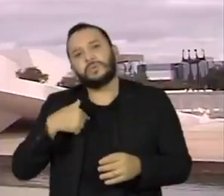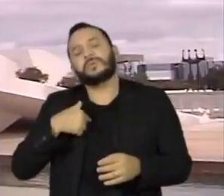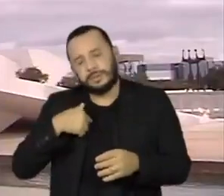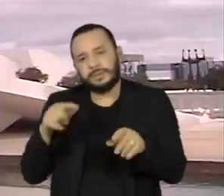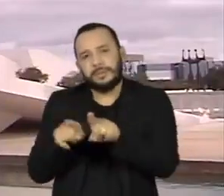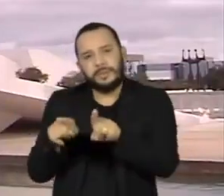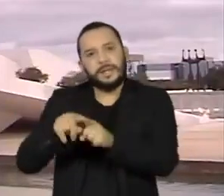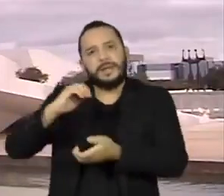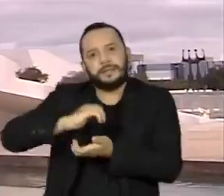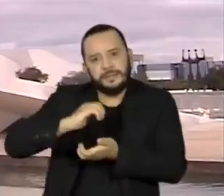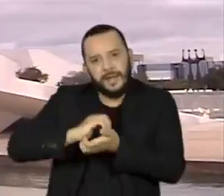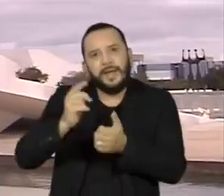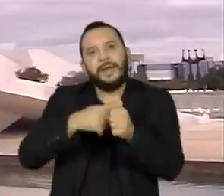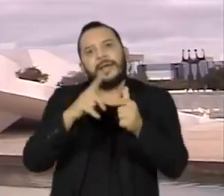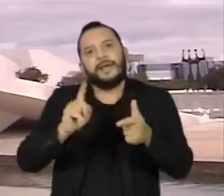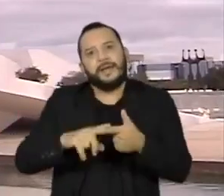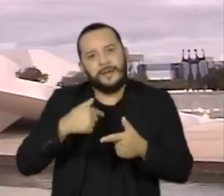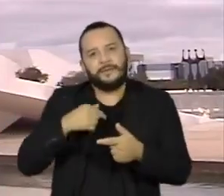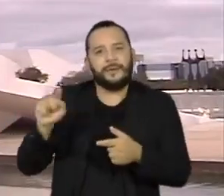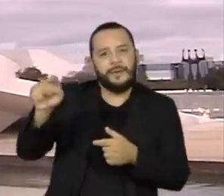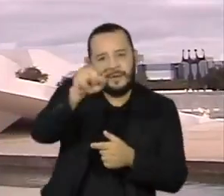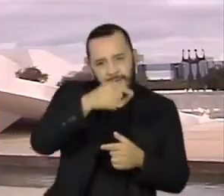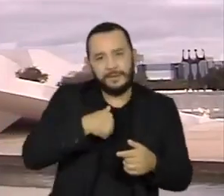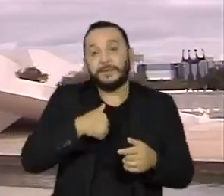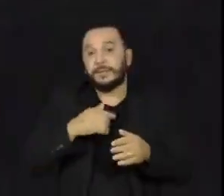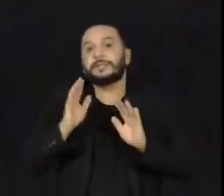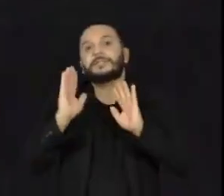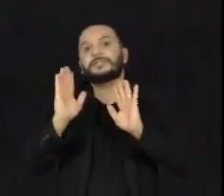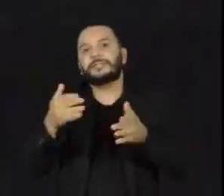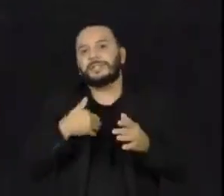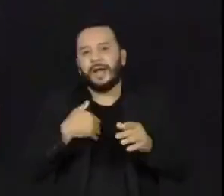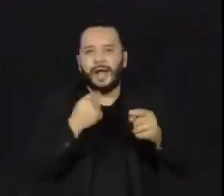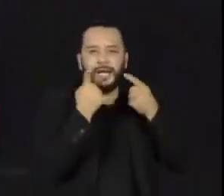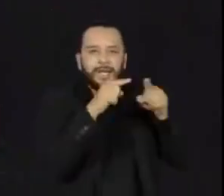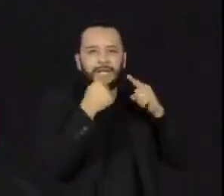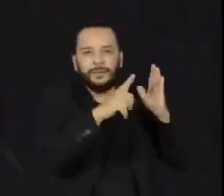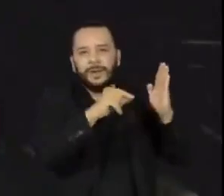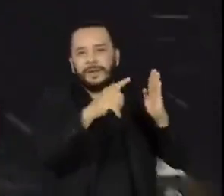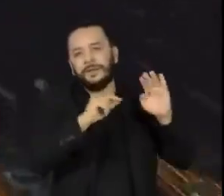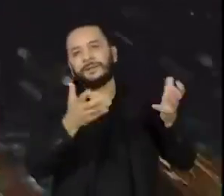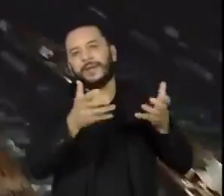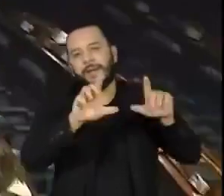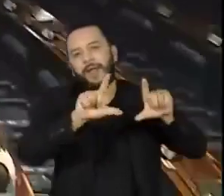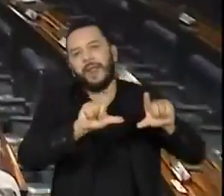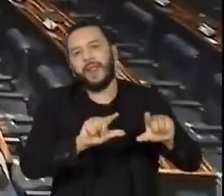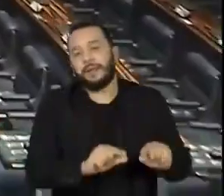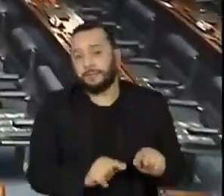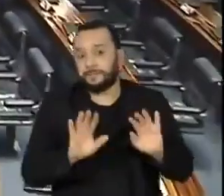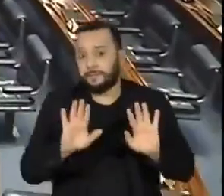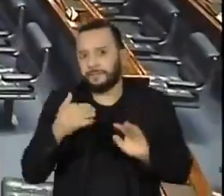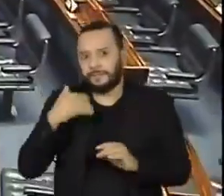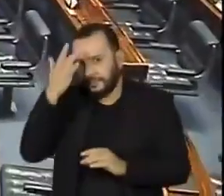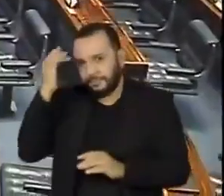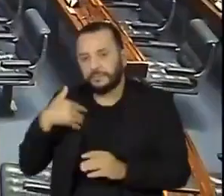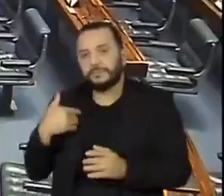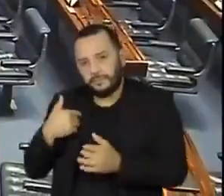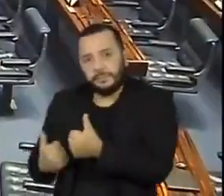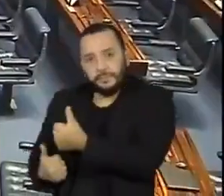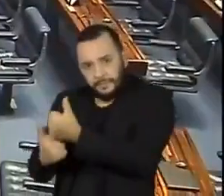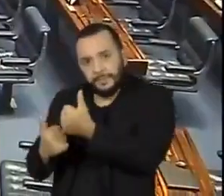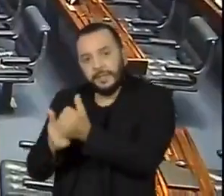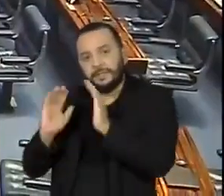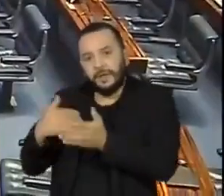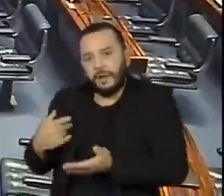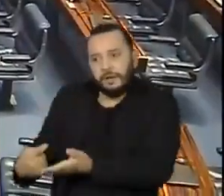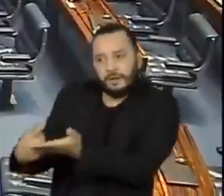Isso é uma forma de desidratar as possíveis críticas ao Planalto. Em paralelo, a base aliada já conseguiu as assinaturas necessárias para